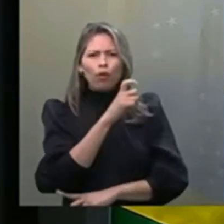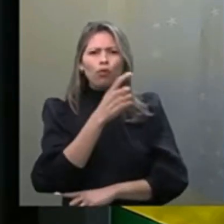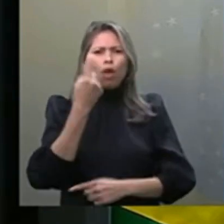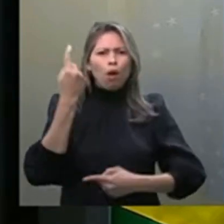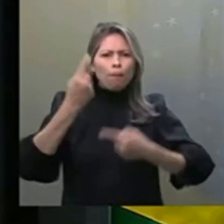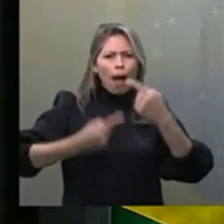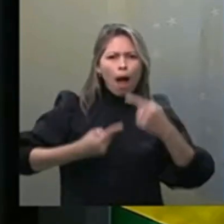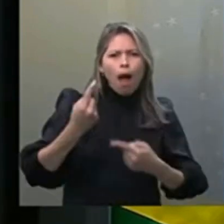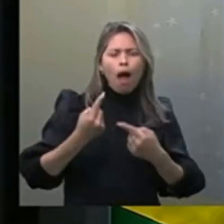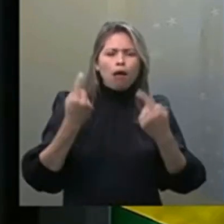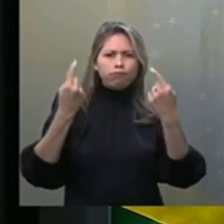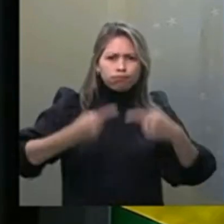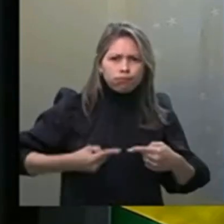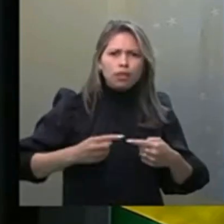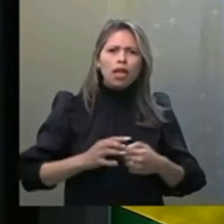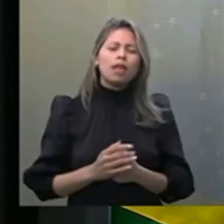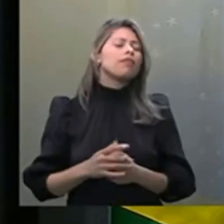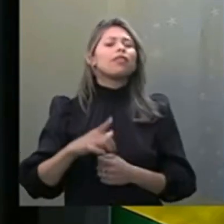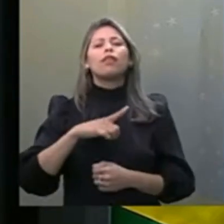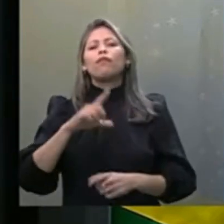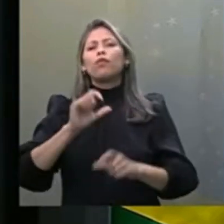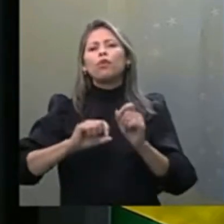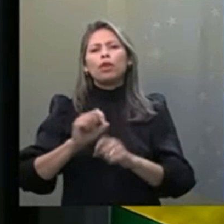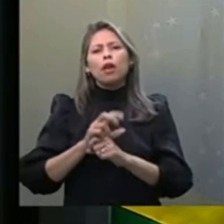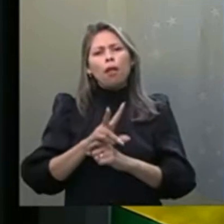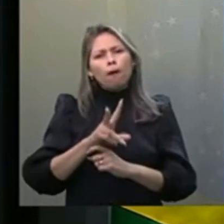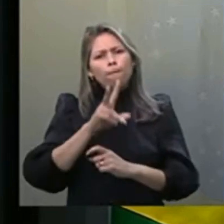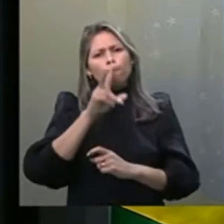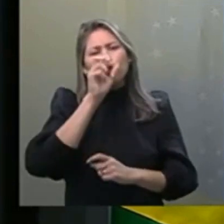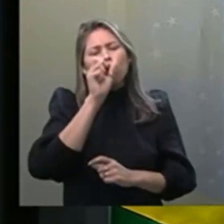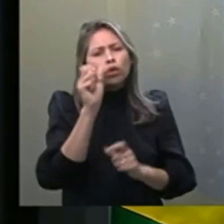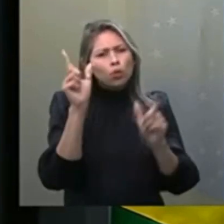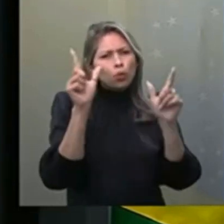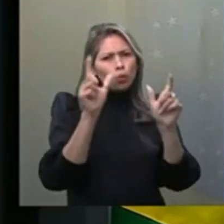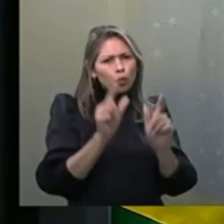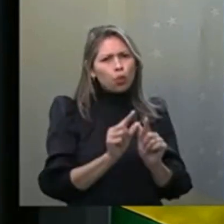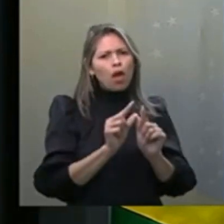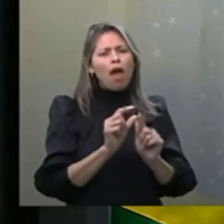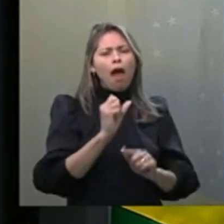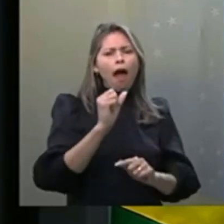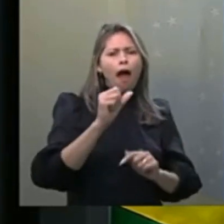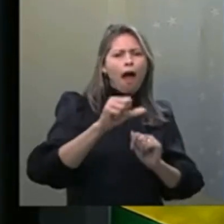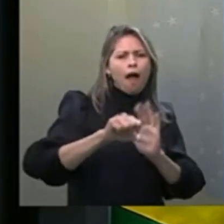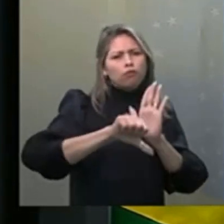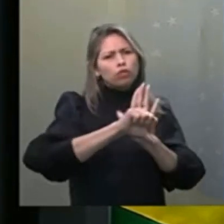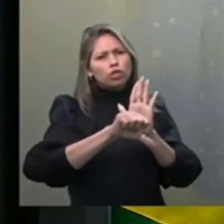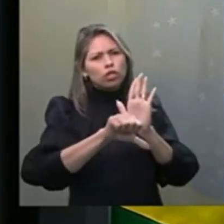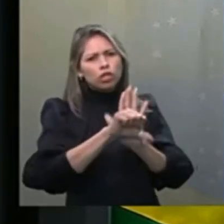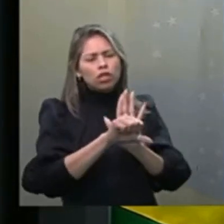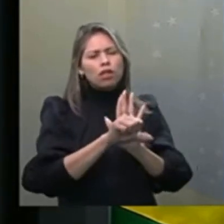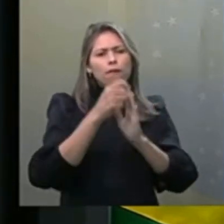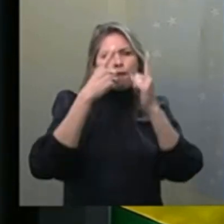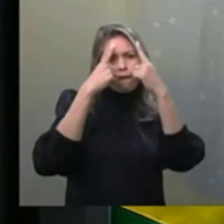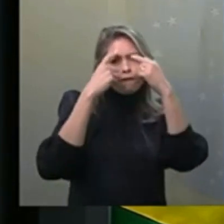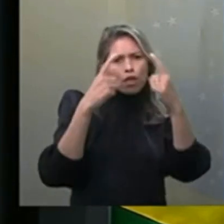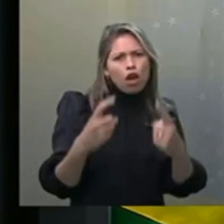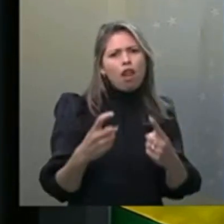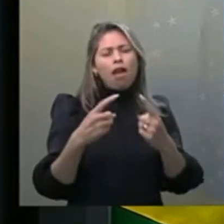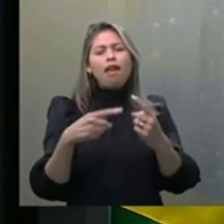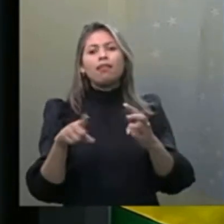Nacional no Brasil é reduzir a violência, a criminalidade e a insegurança.